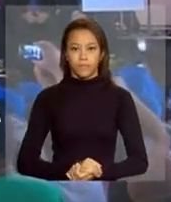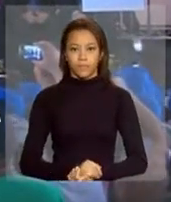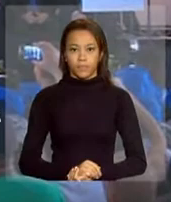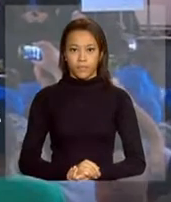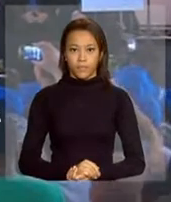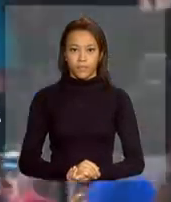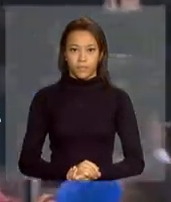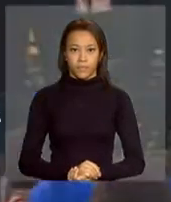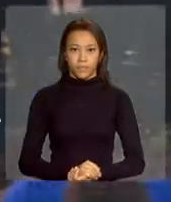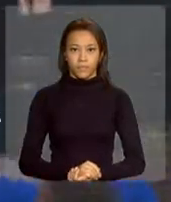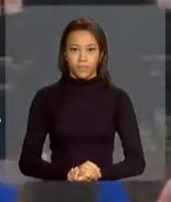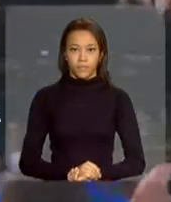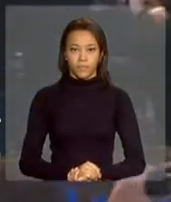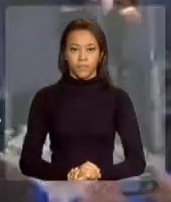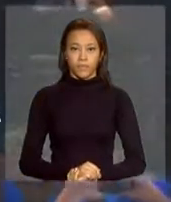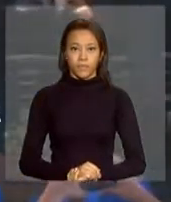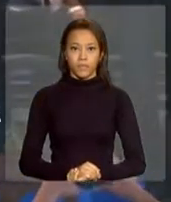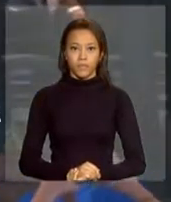Aplausos